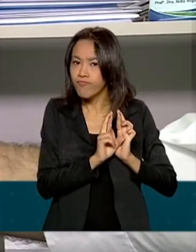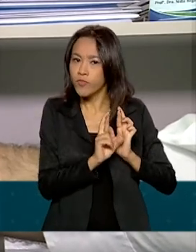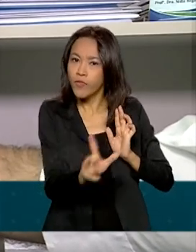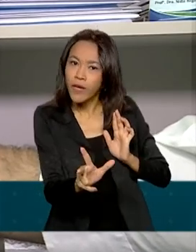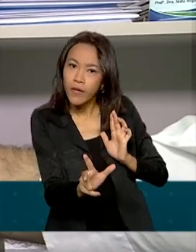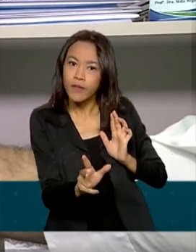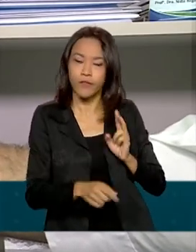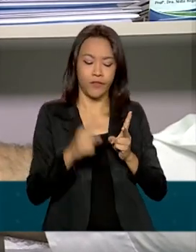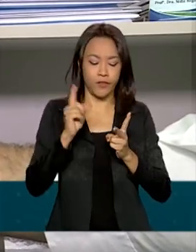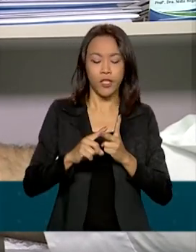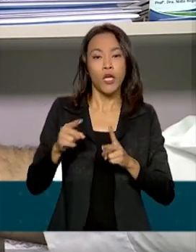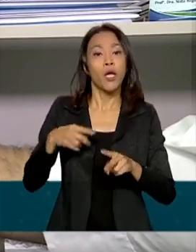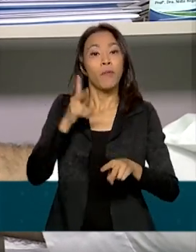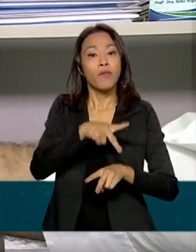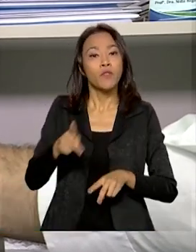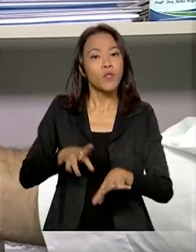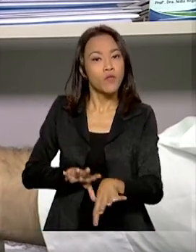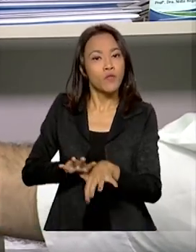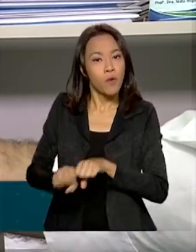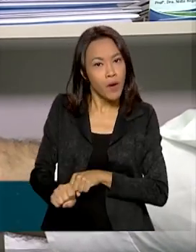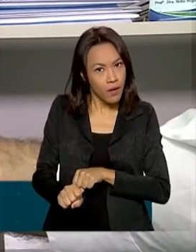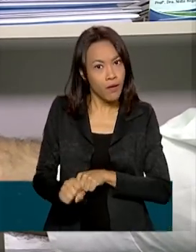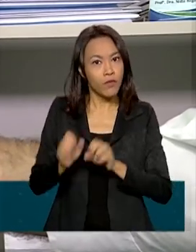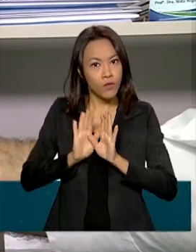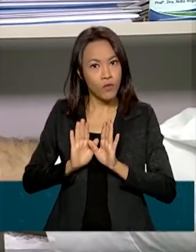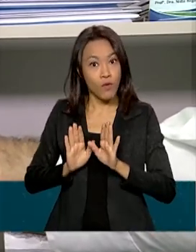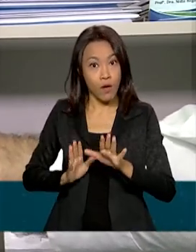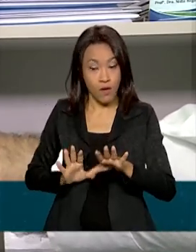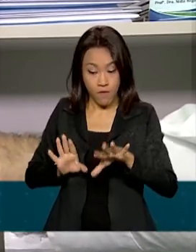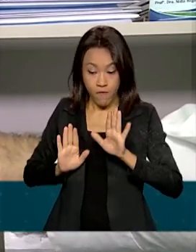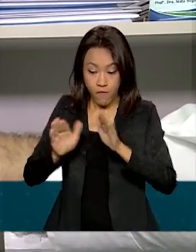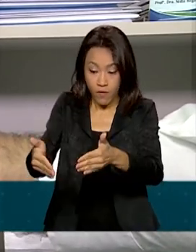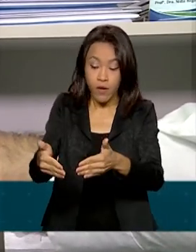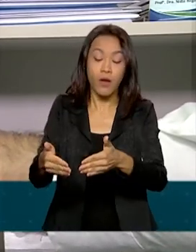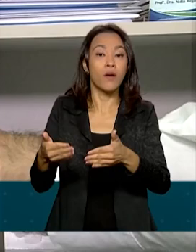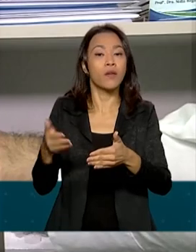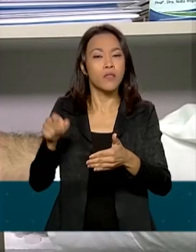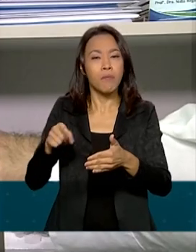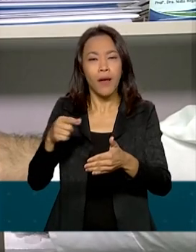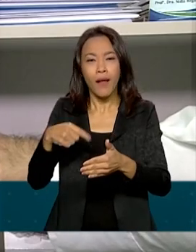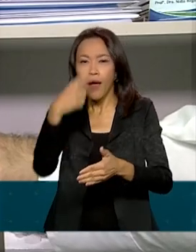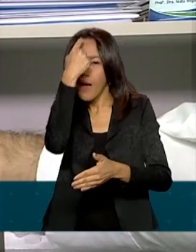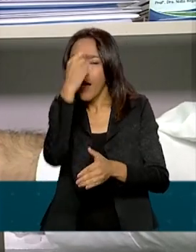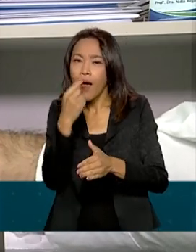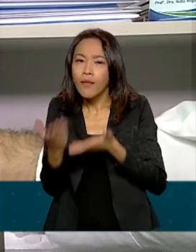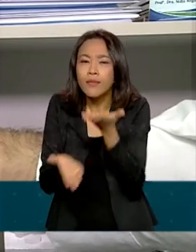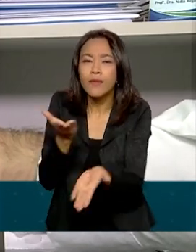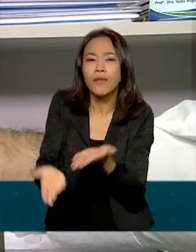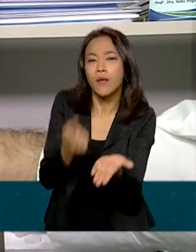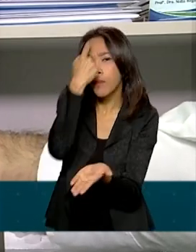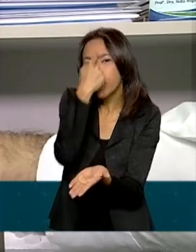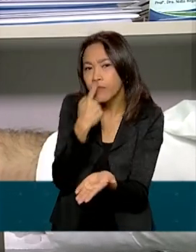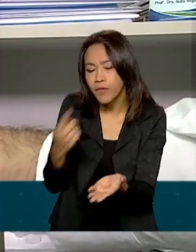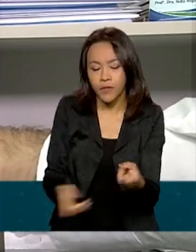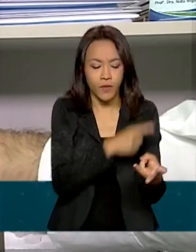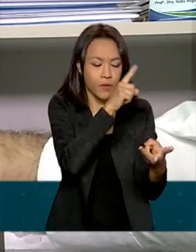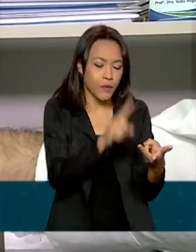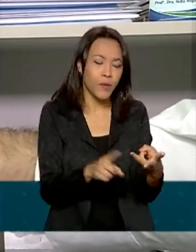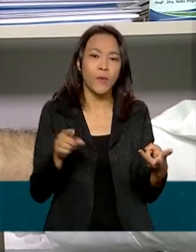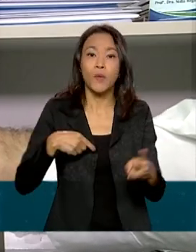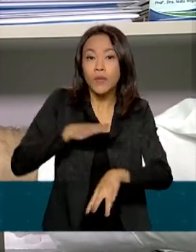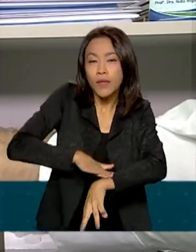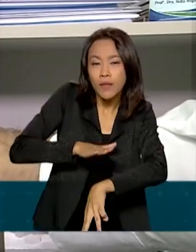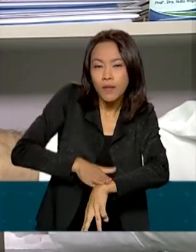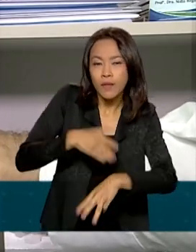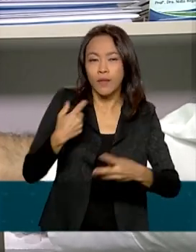professores formados com formação específica para atendimento à especificidade desses alunos, uma temporalidade, uma